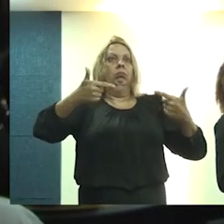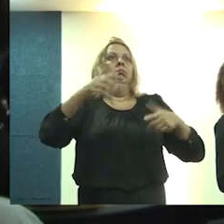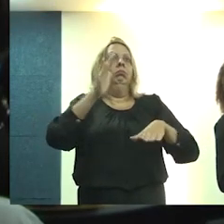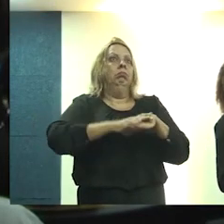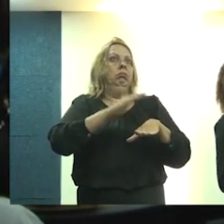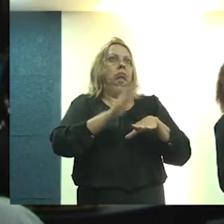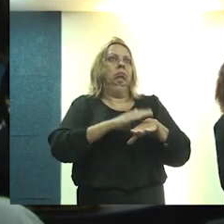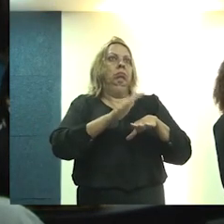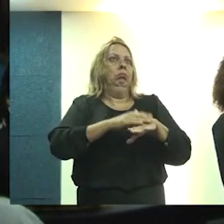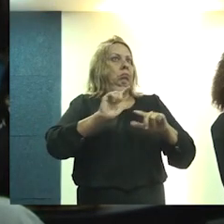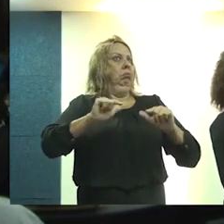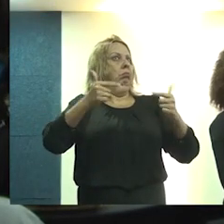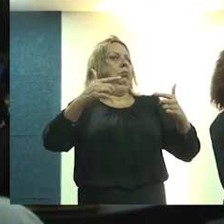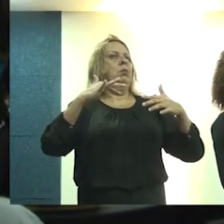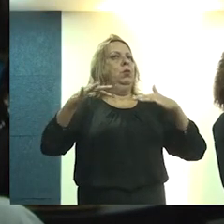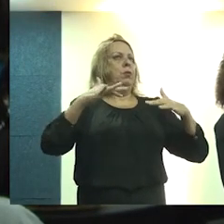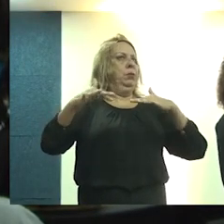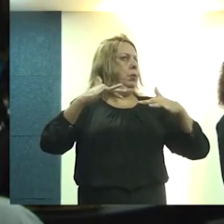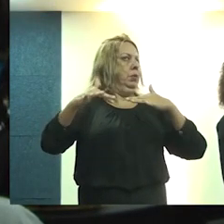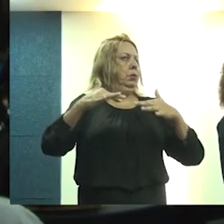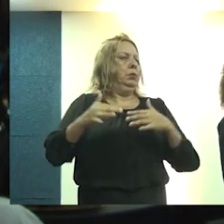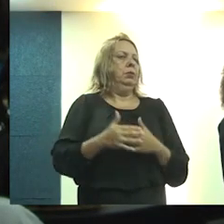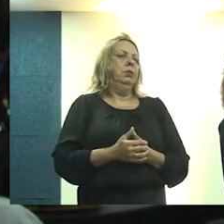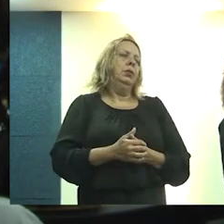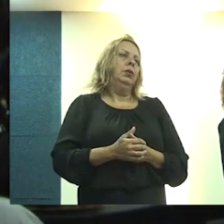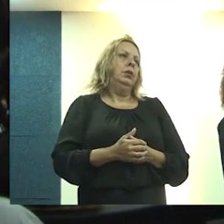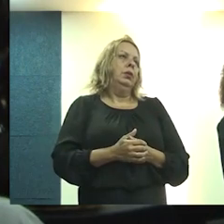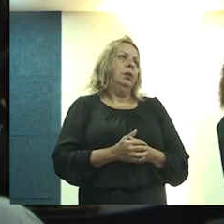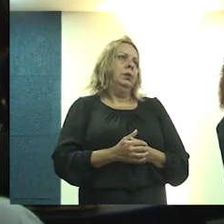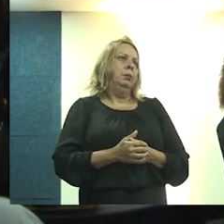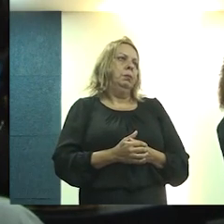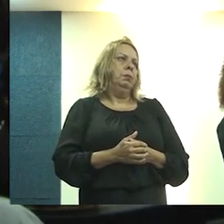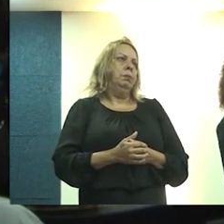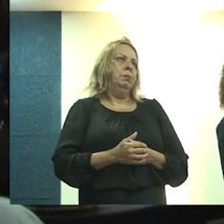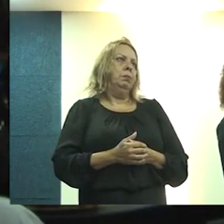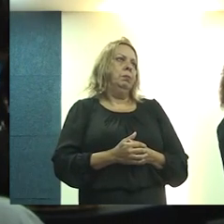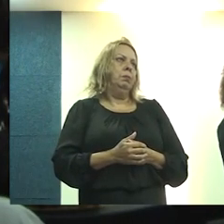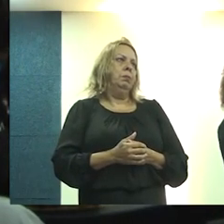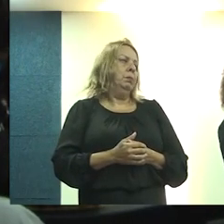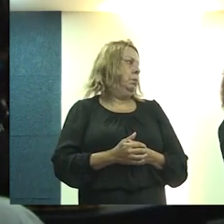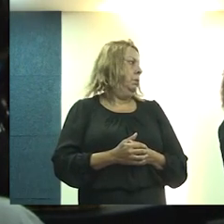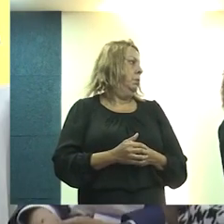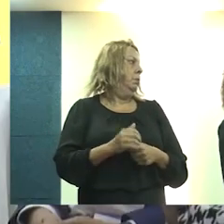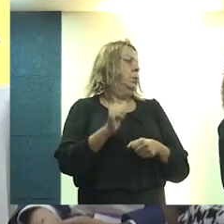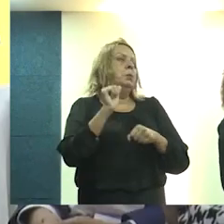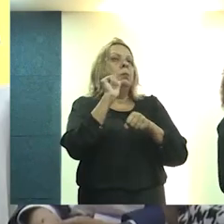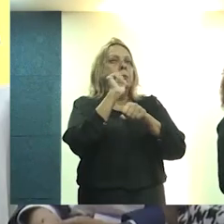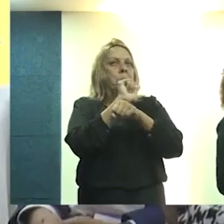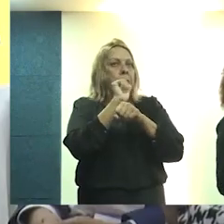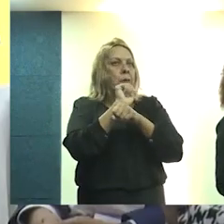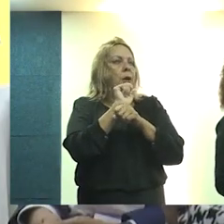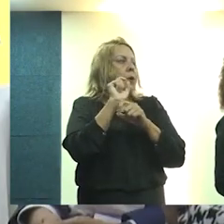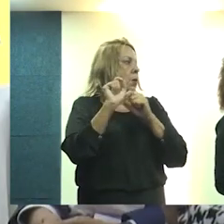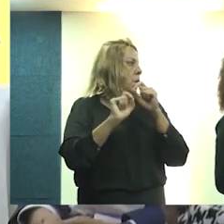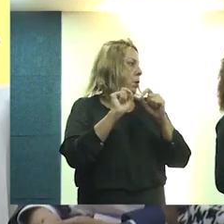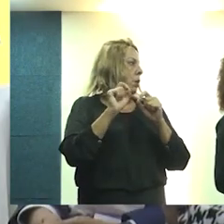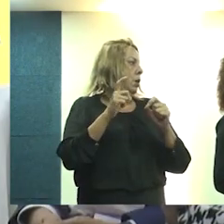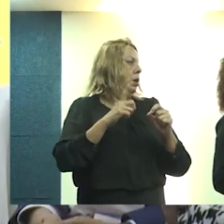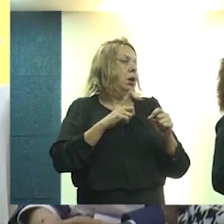gente. Precisamos de ação. E a gente espera, por isso, eu quero